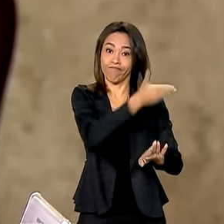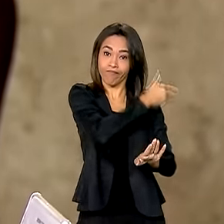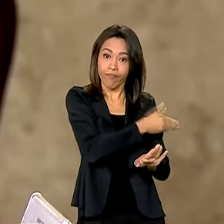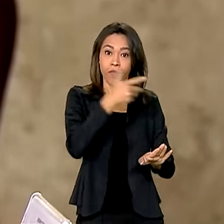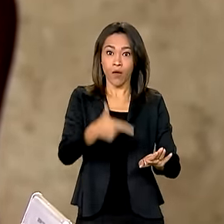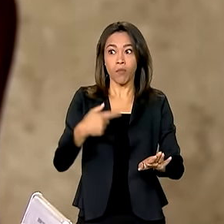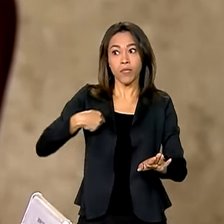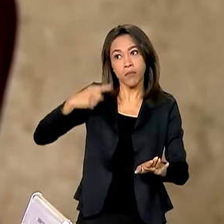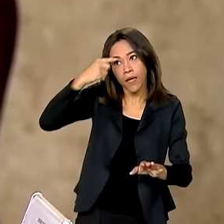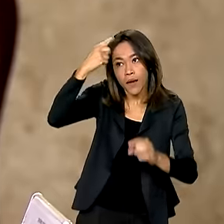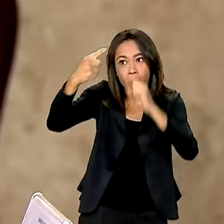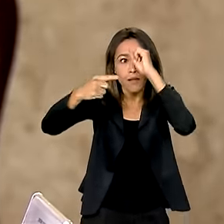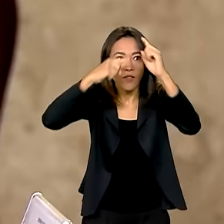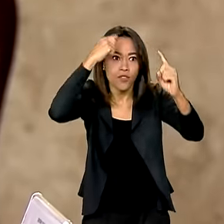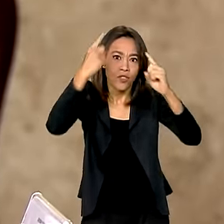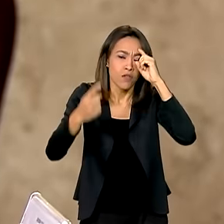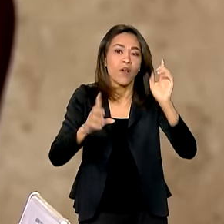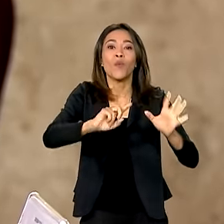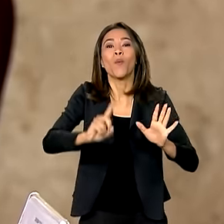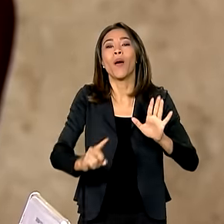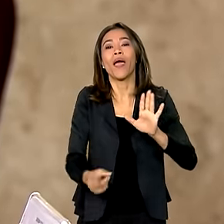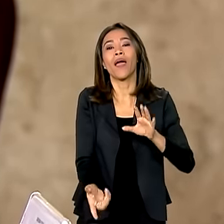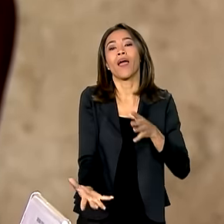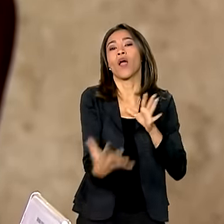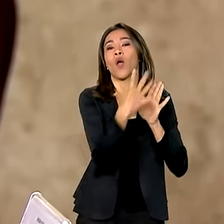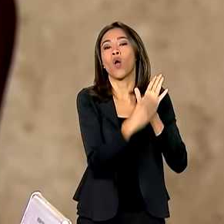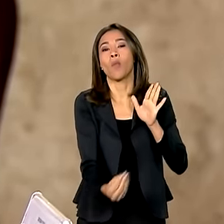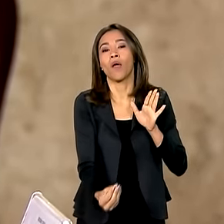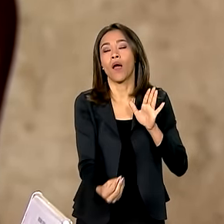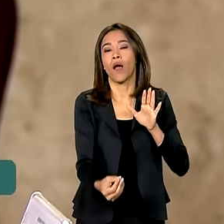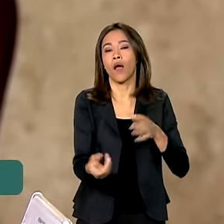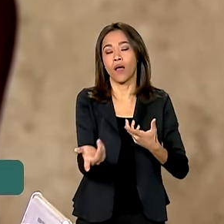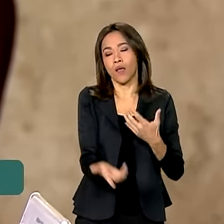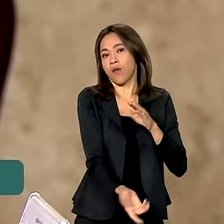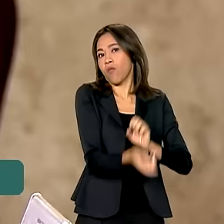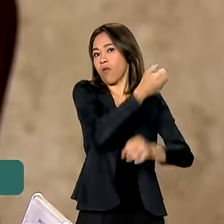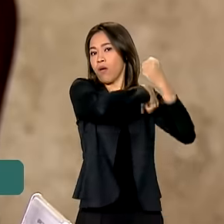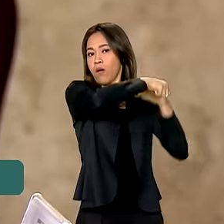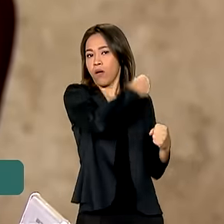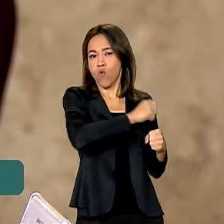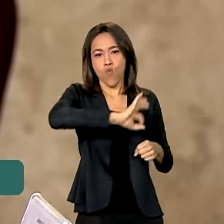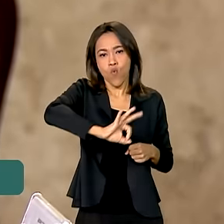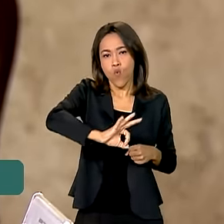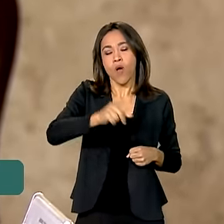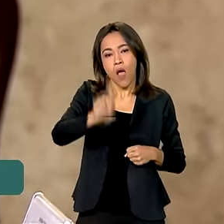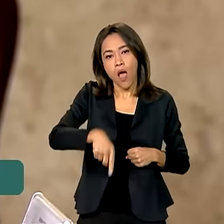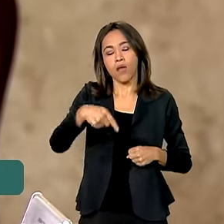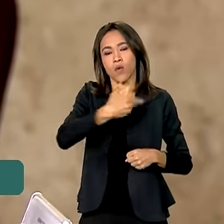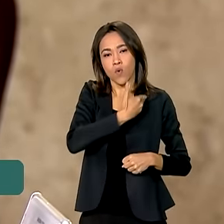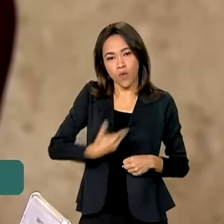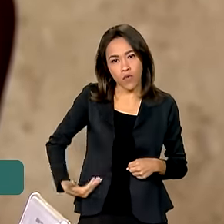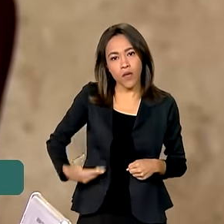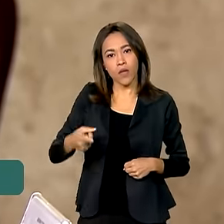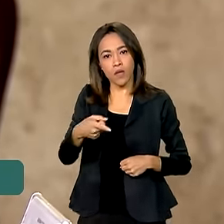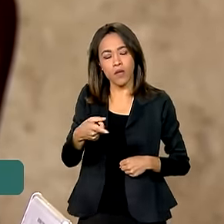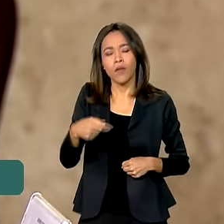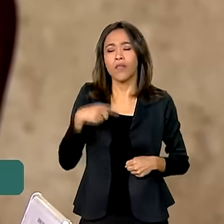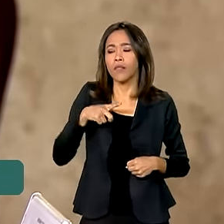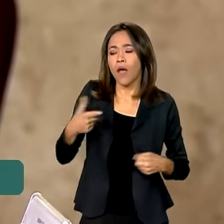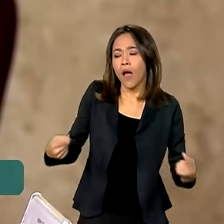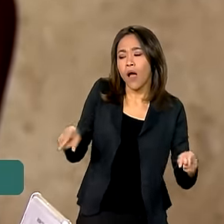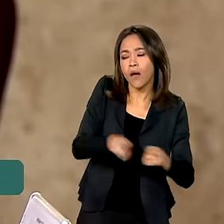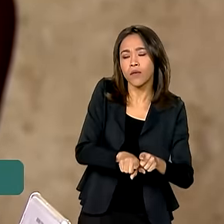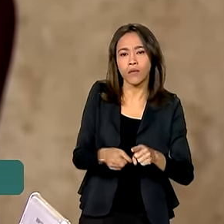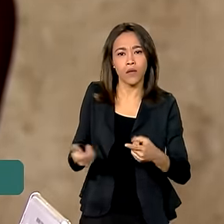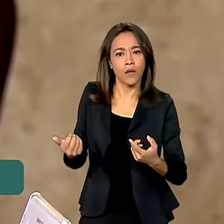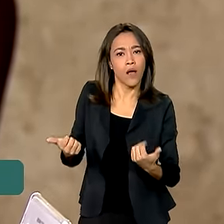criativa entre Estado e mercado. Não é voltar ao modelo anterior, mas um Estado que induz, um Estado que seja parceiro, um Estado que ajude a financiar e ajude